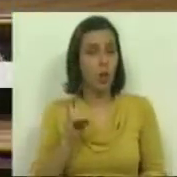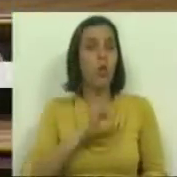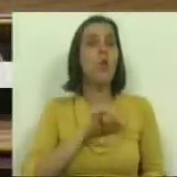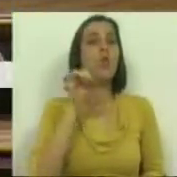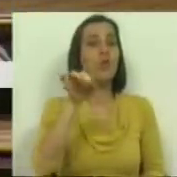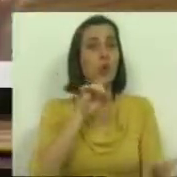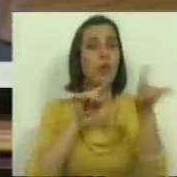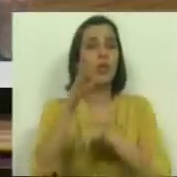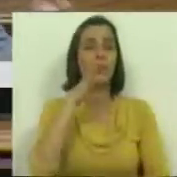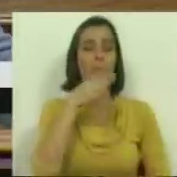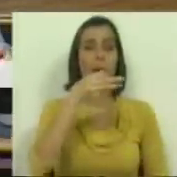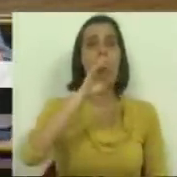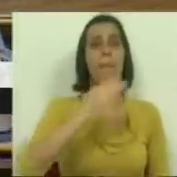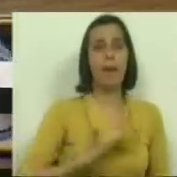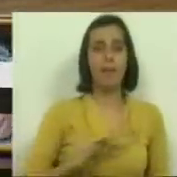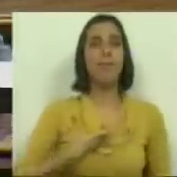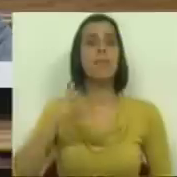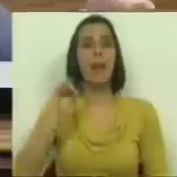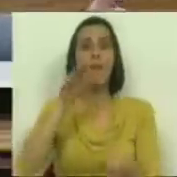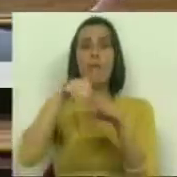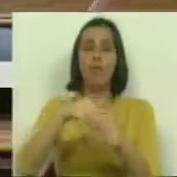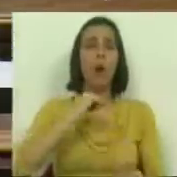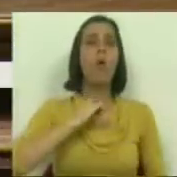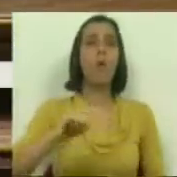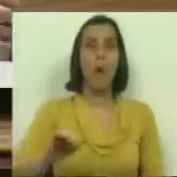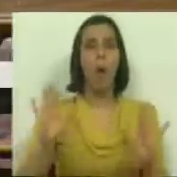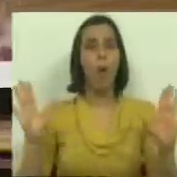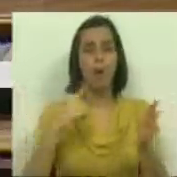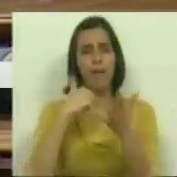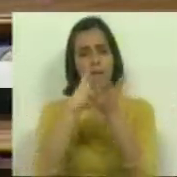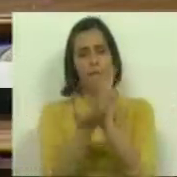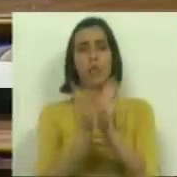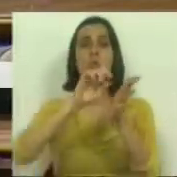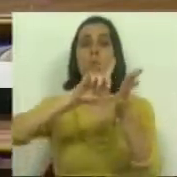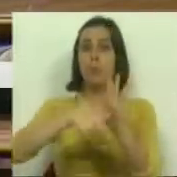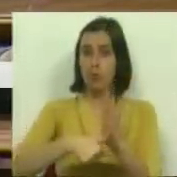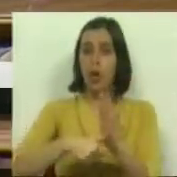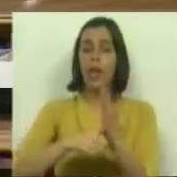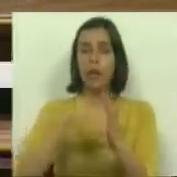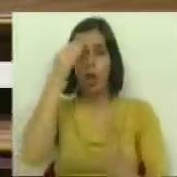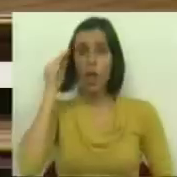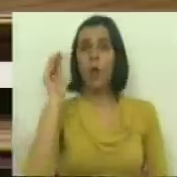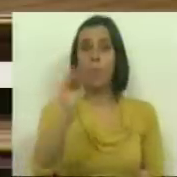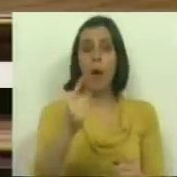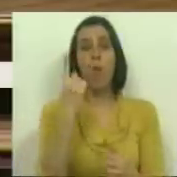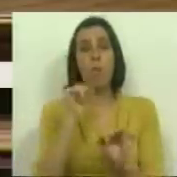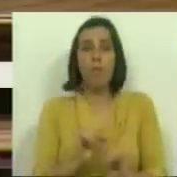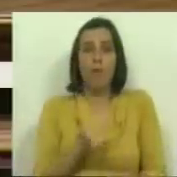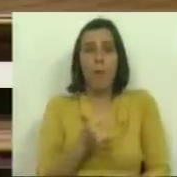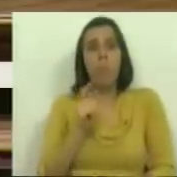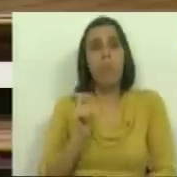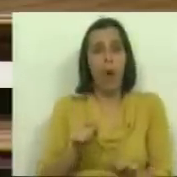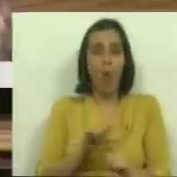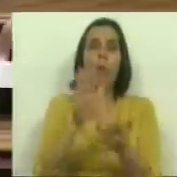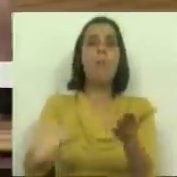os Srs. Deputados do PSD e do CDS votaram contra um conjunto de projetos de recomendação, um deles do Bloco de